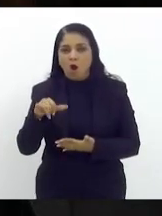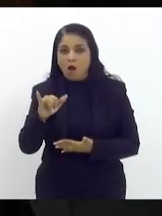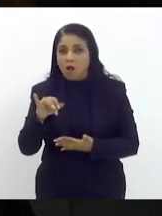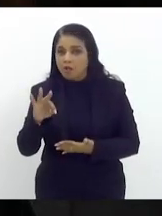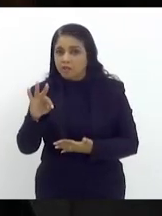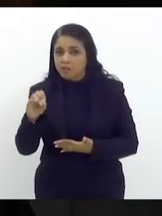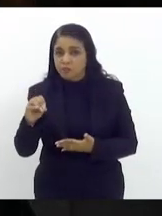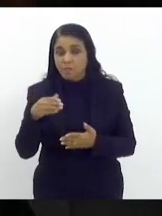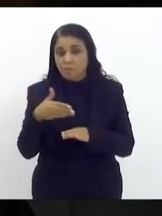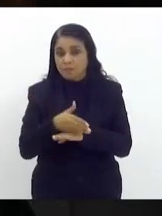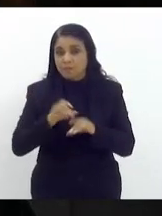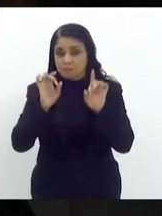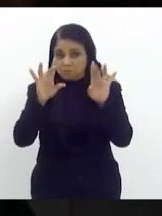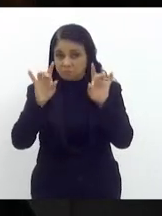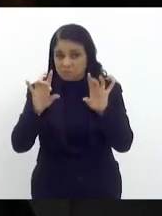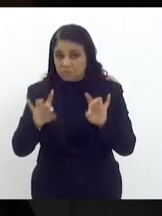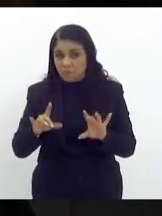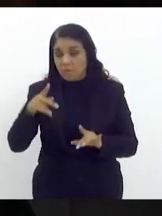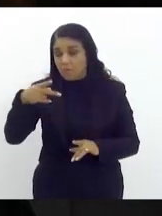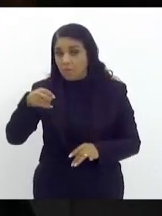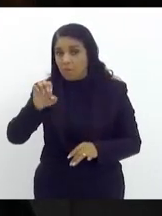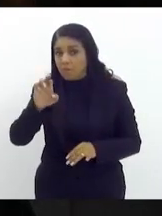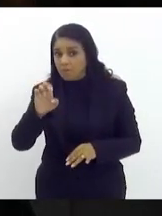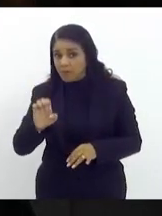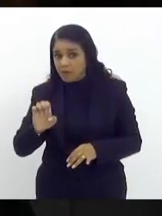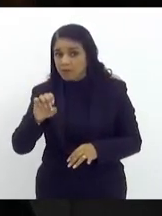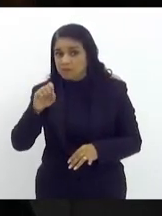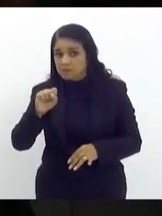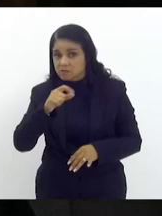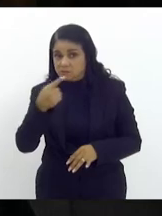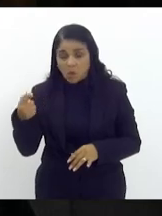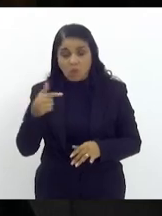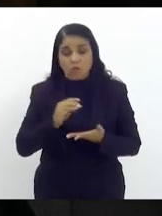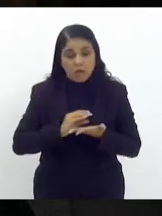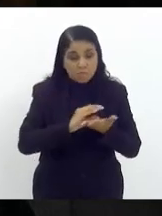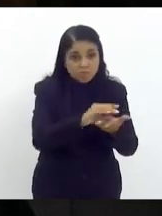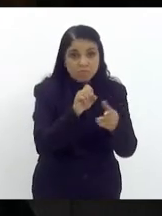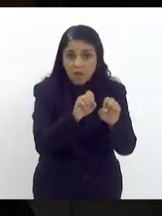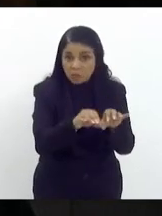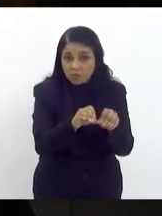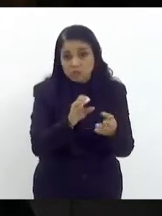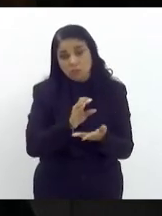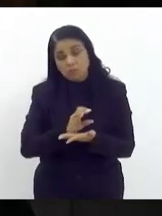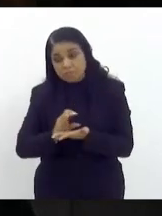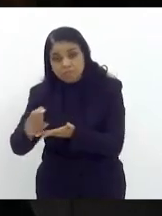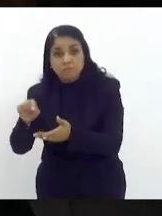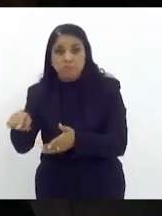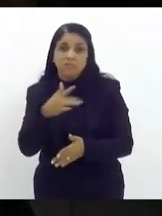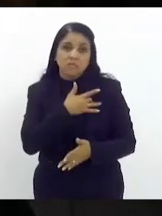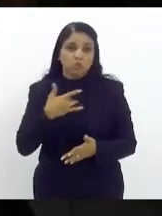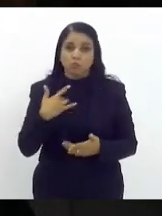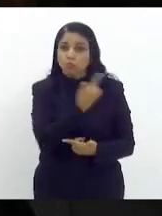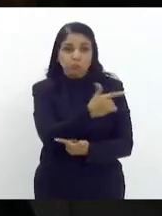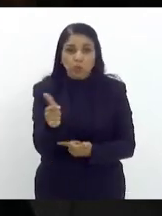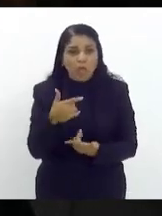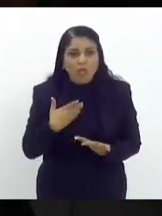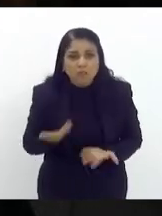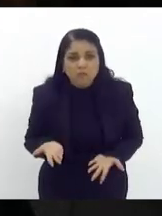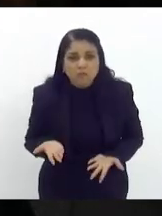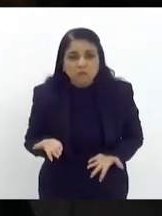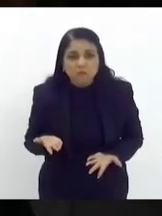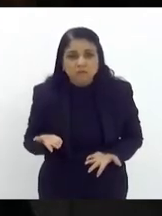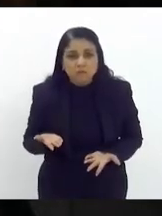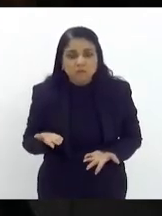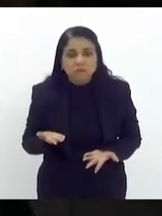do pré-sal que deveriam estar indo para a educação e para a saúde só com esse dinheiro era mais que suficiente para